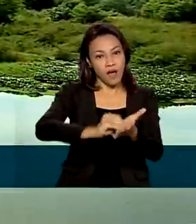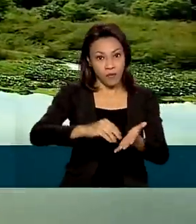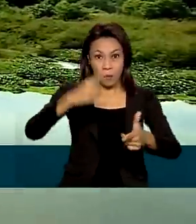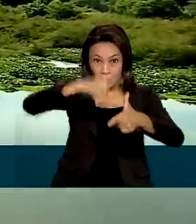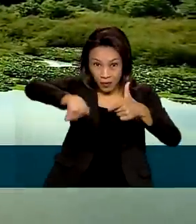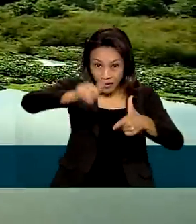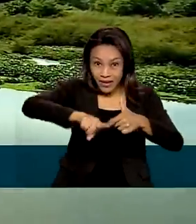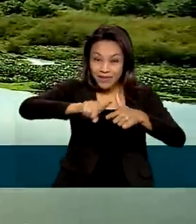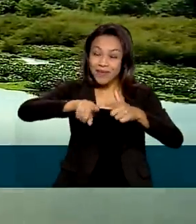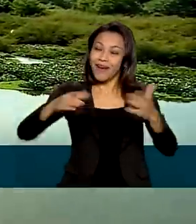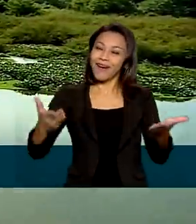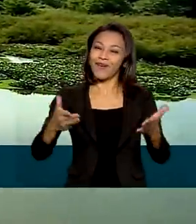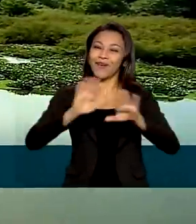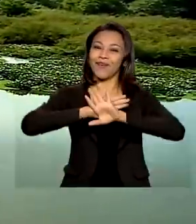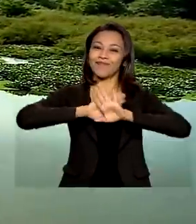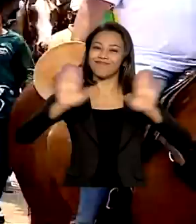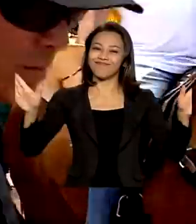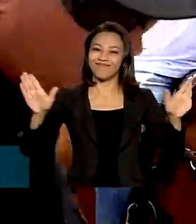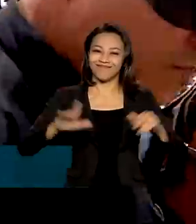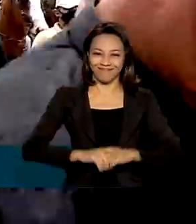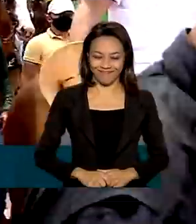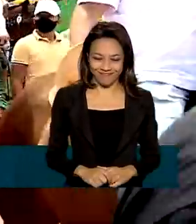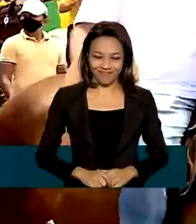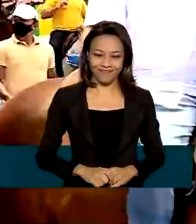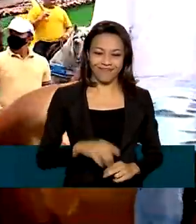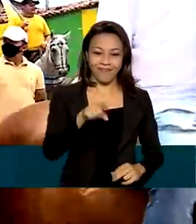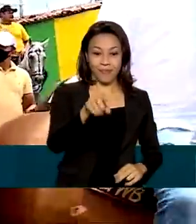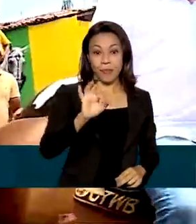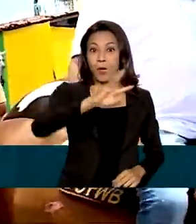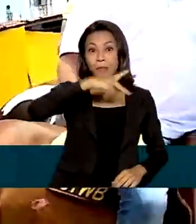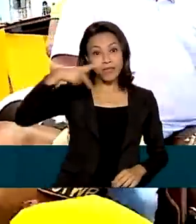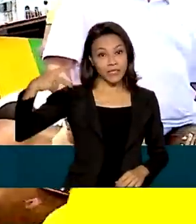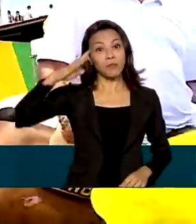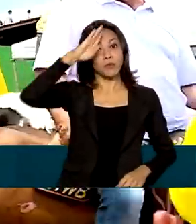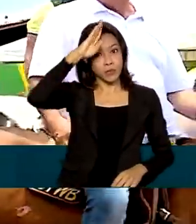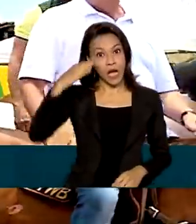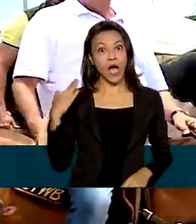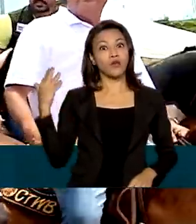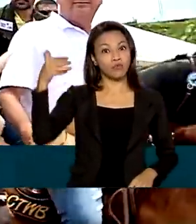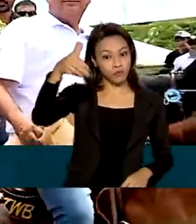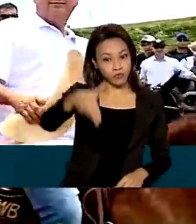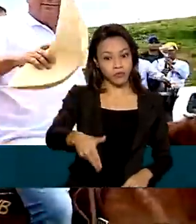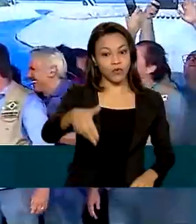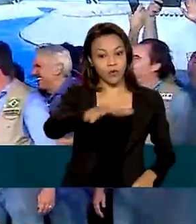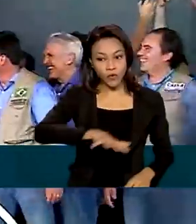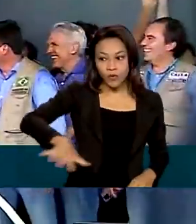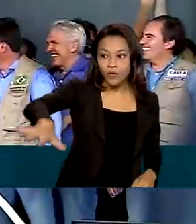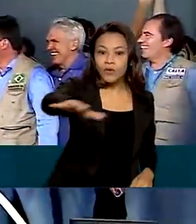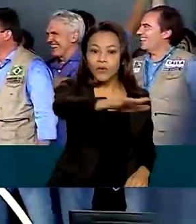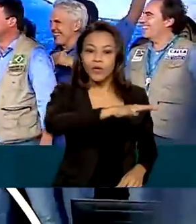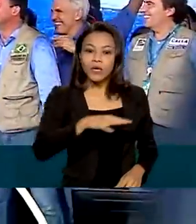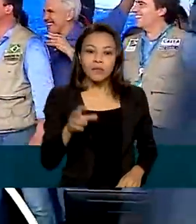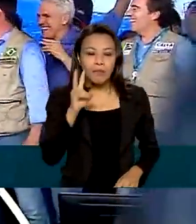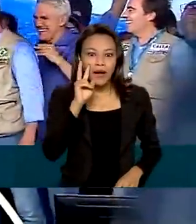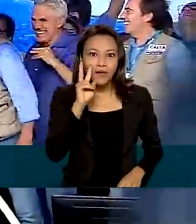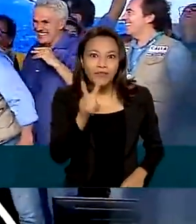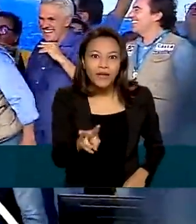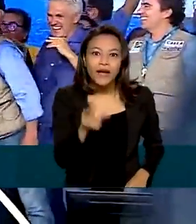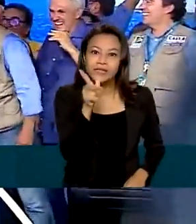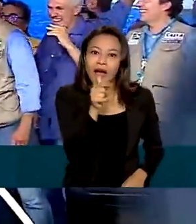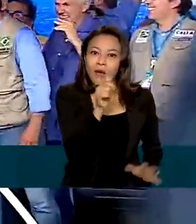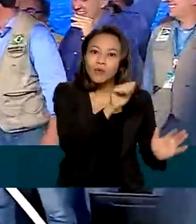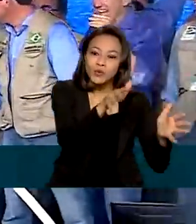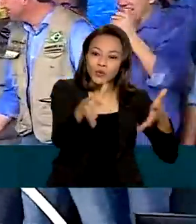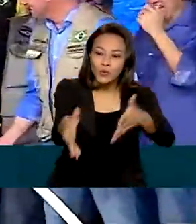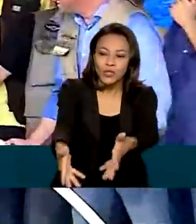população não deve mais enfrentar. O presidente Jair Bolsonaro esteve no município para acompanhar a chegada das águas